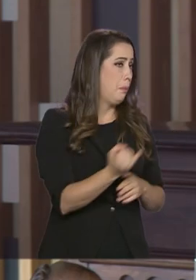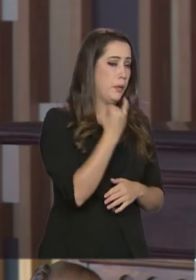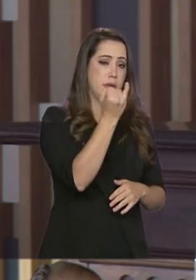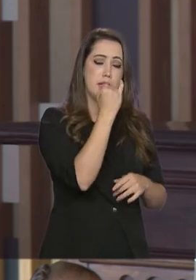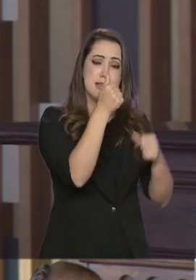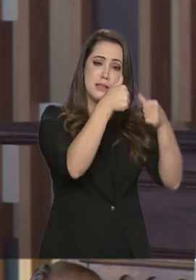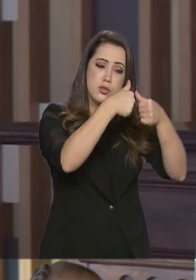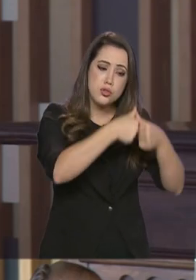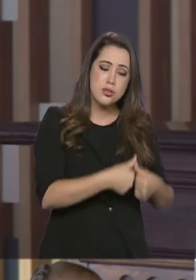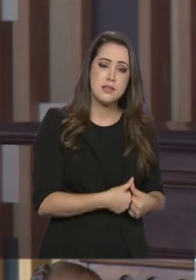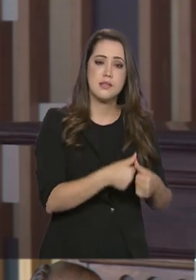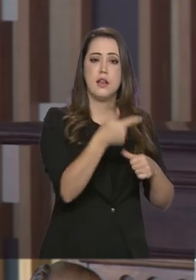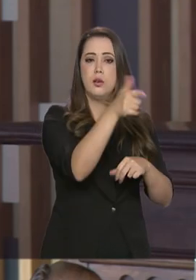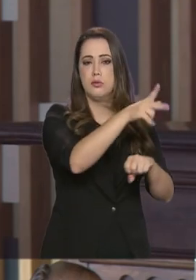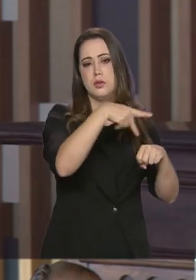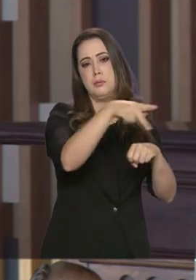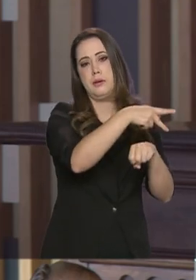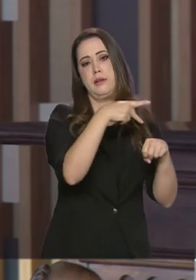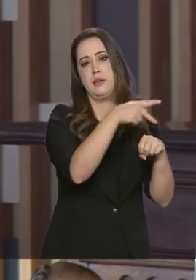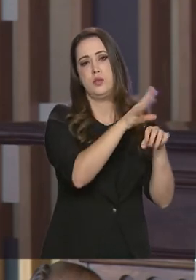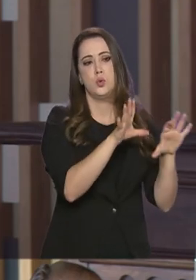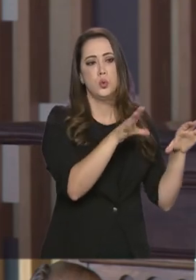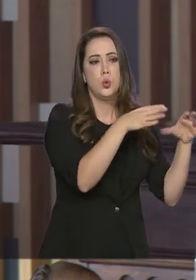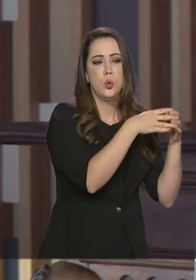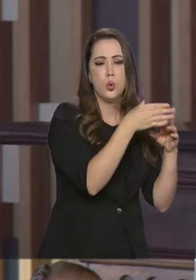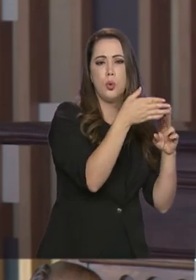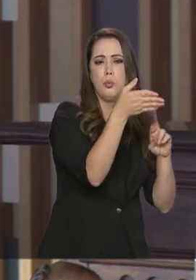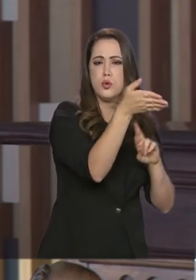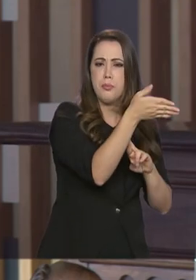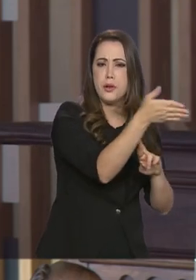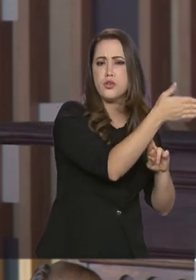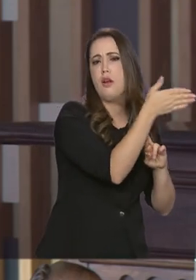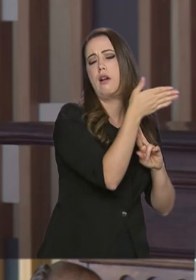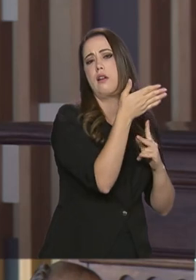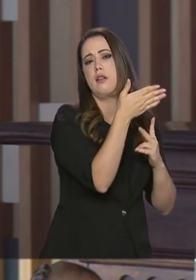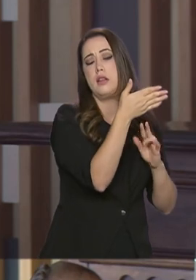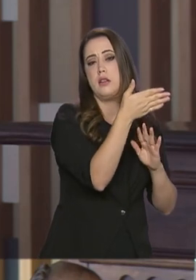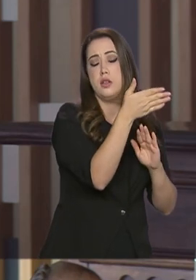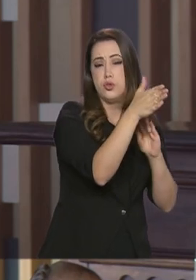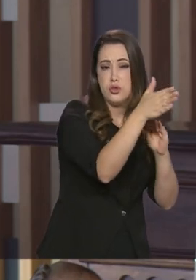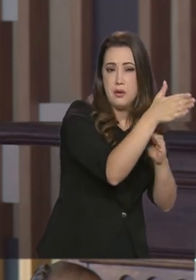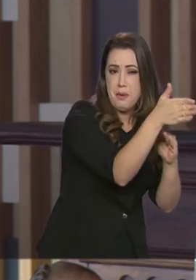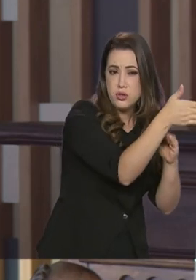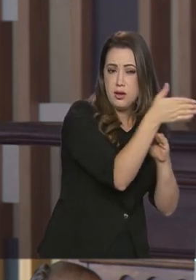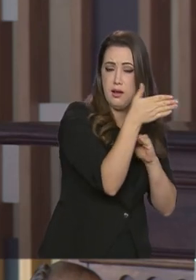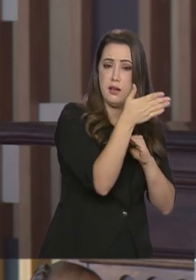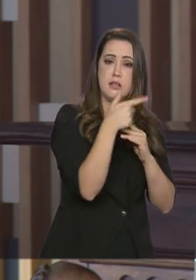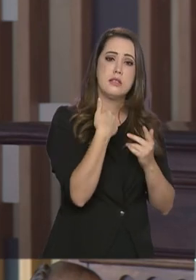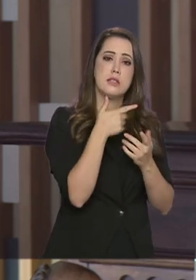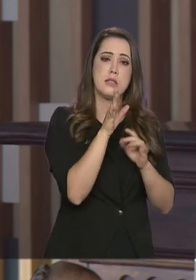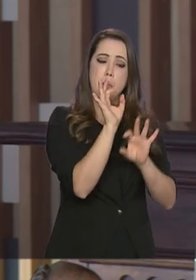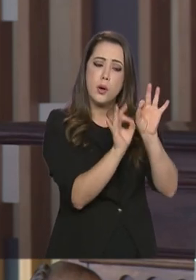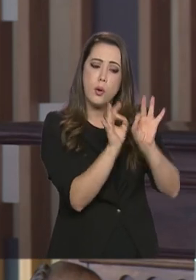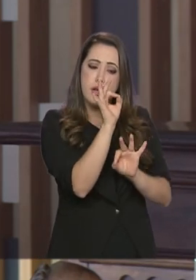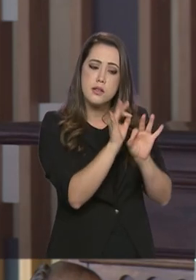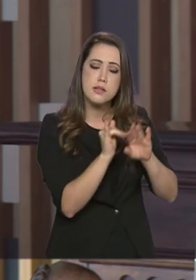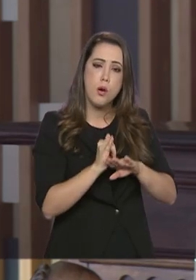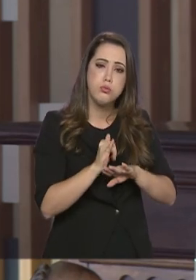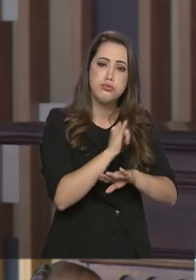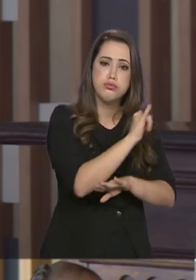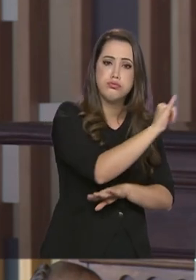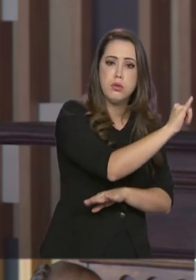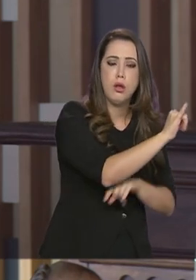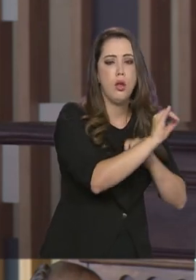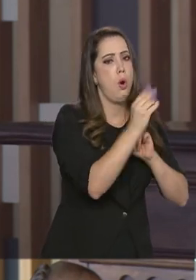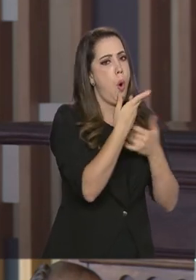a nossa rede de postos, a nossa rede de embaixadas, para organizar com cada país os voos, o transporte. Em muitos